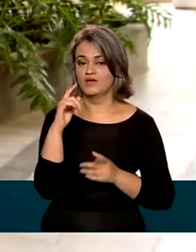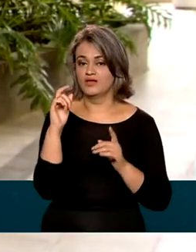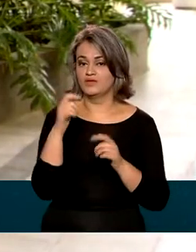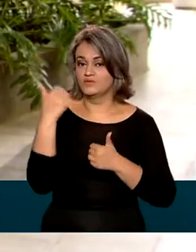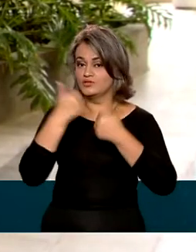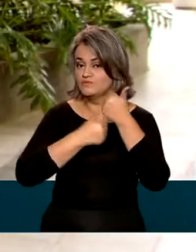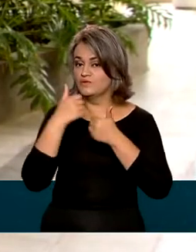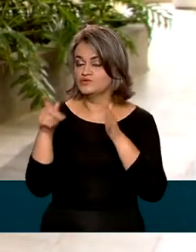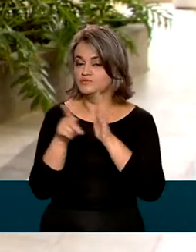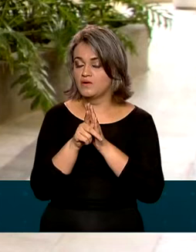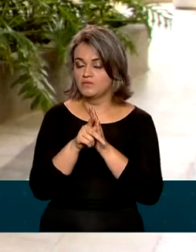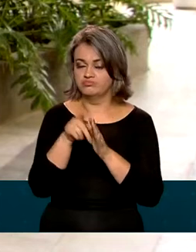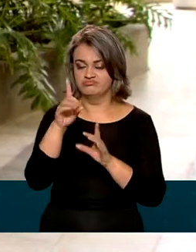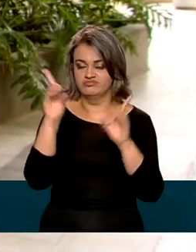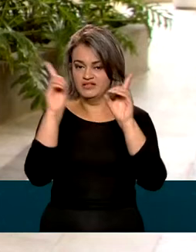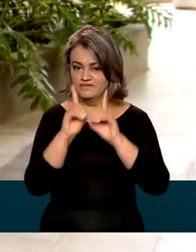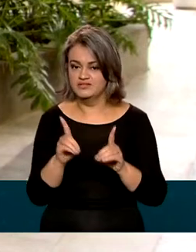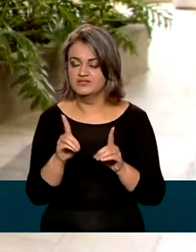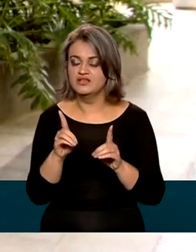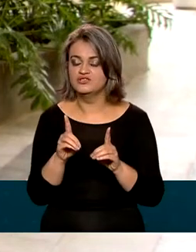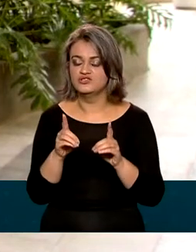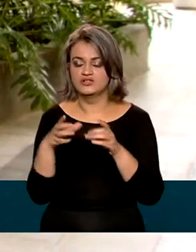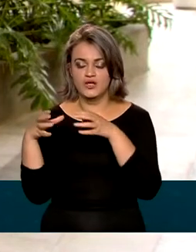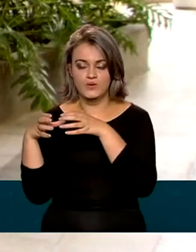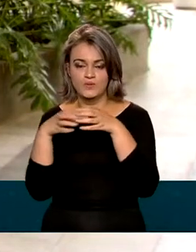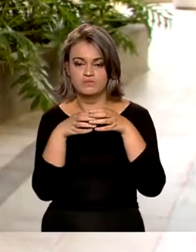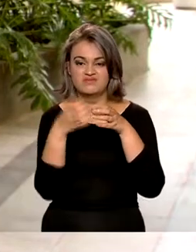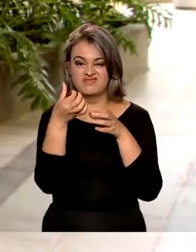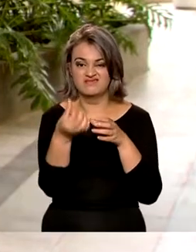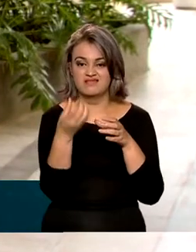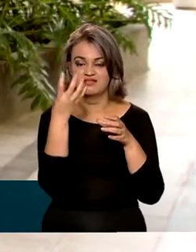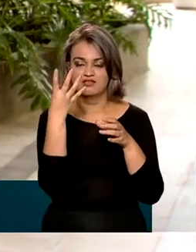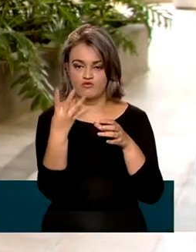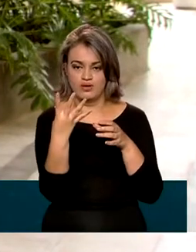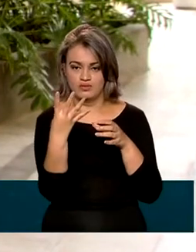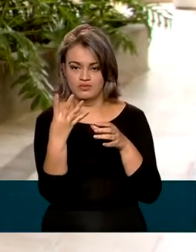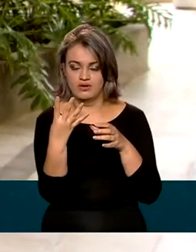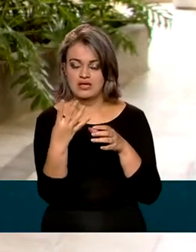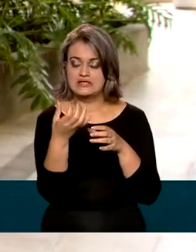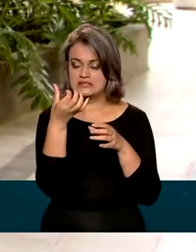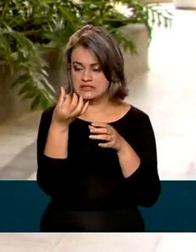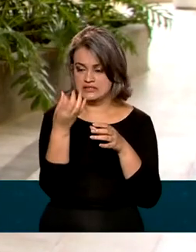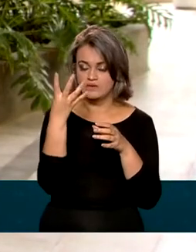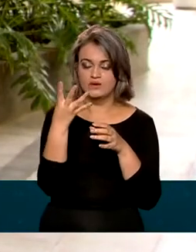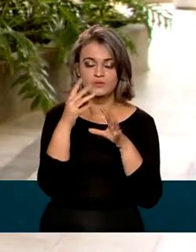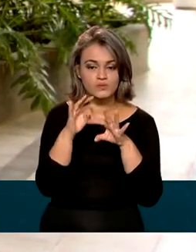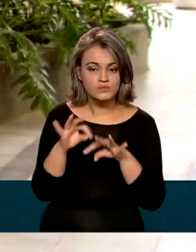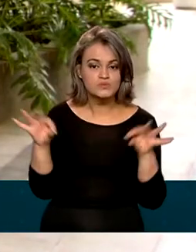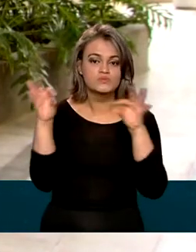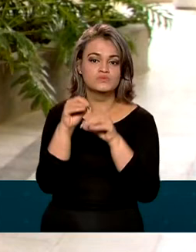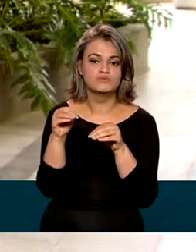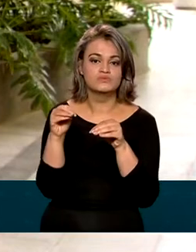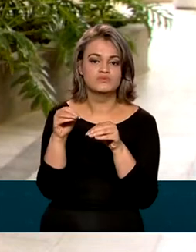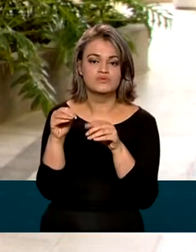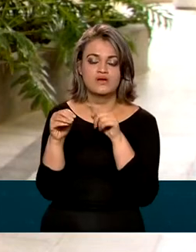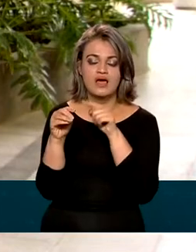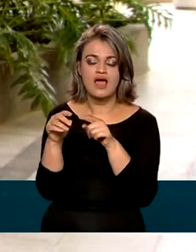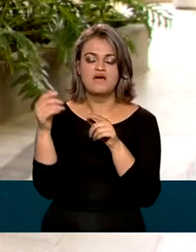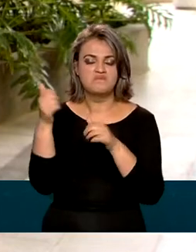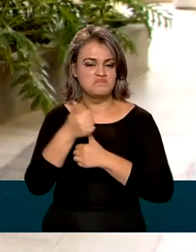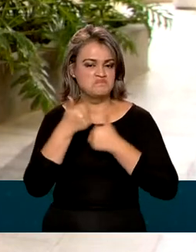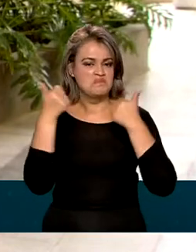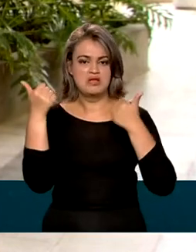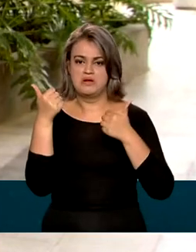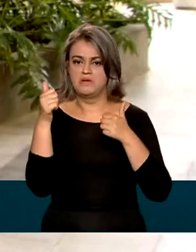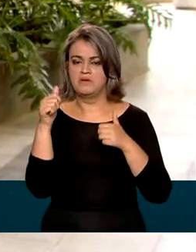Hoje, só a equipe de atletismo está indo com 64 atletas. Desses 64, todos estão entre os melhores